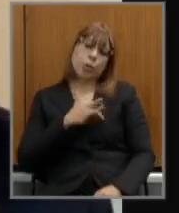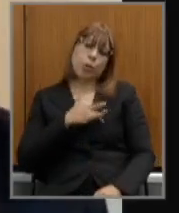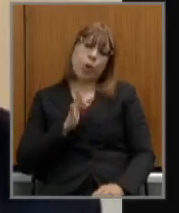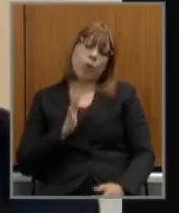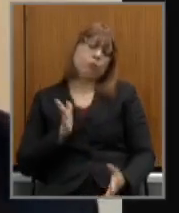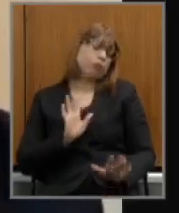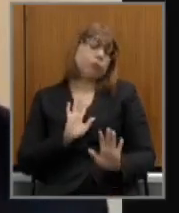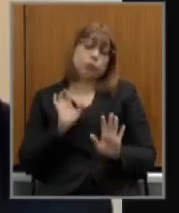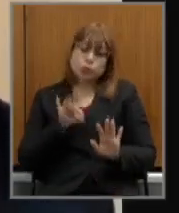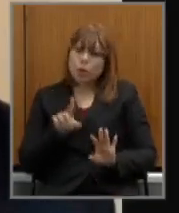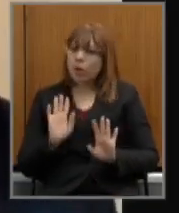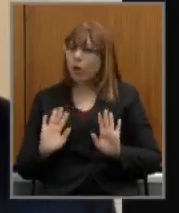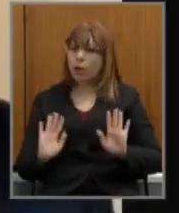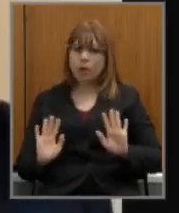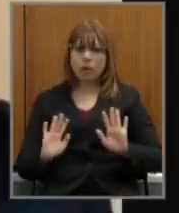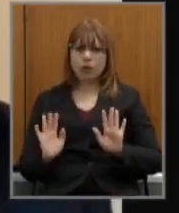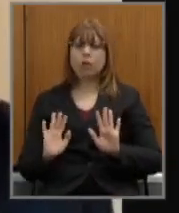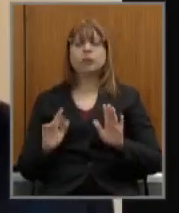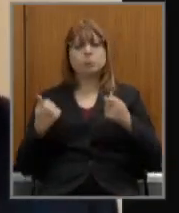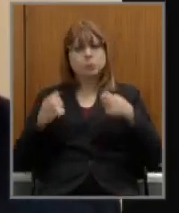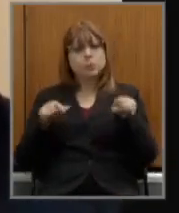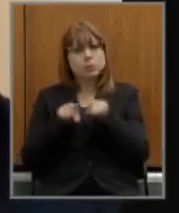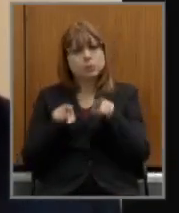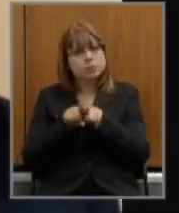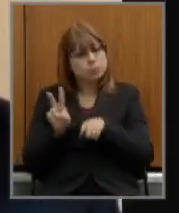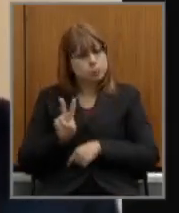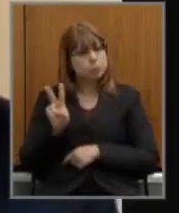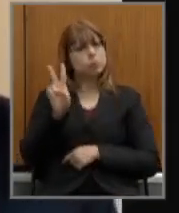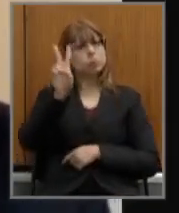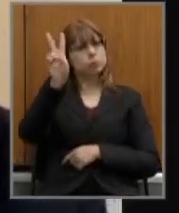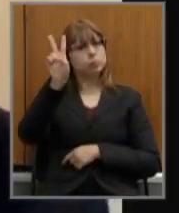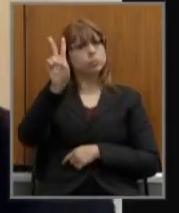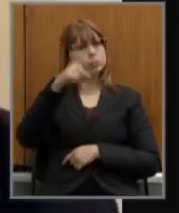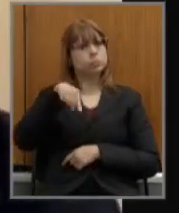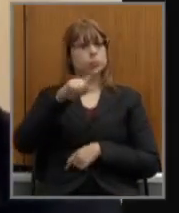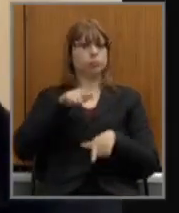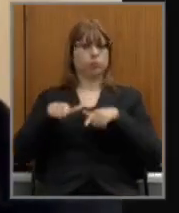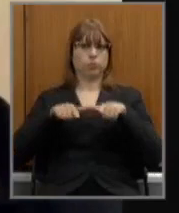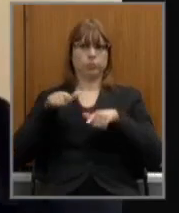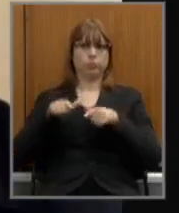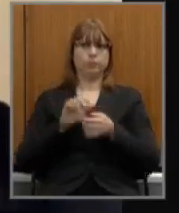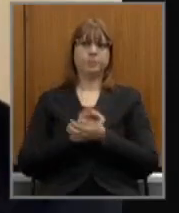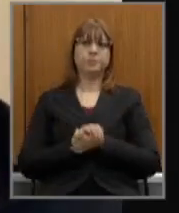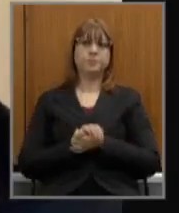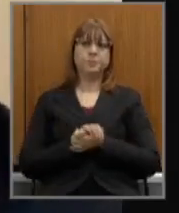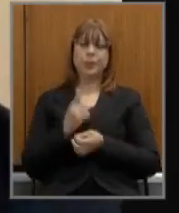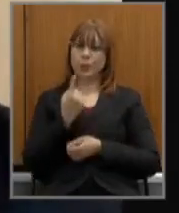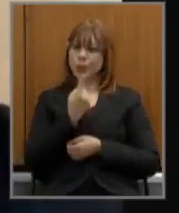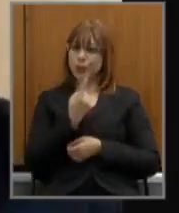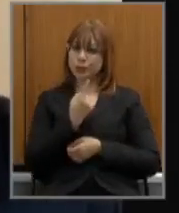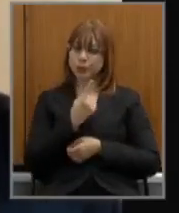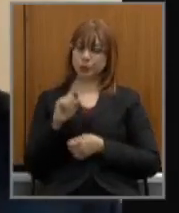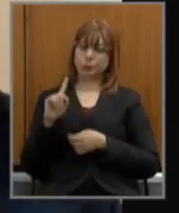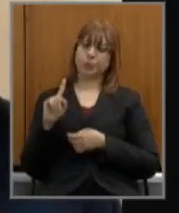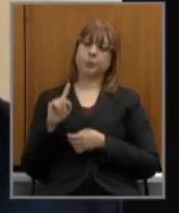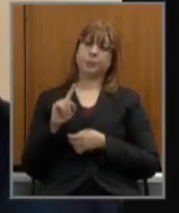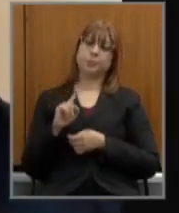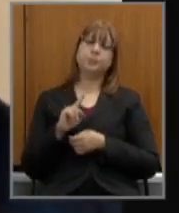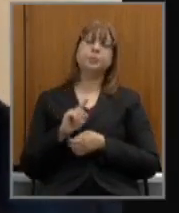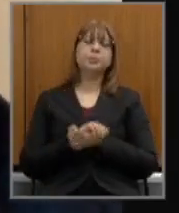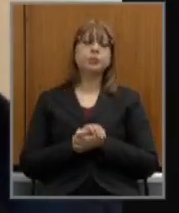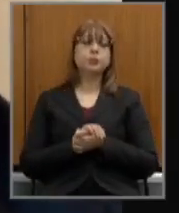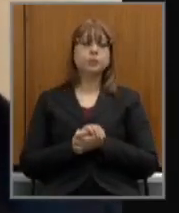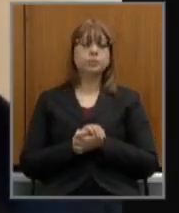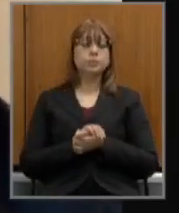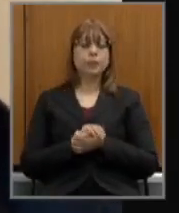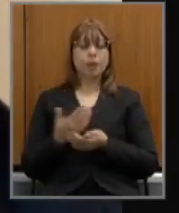os olhos de realmente valorizar a categoria e por fim é muito importante que nessa